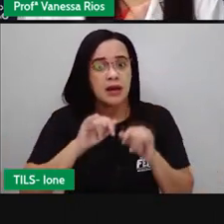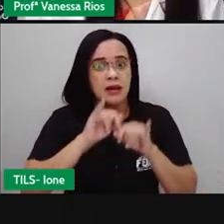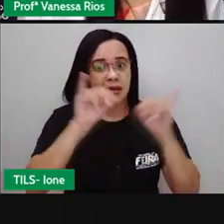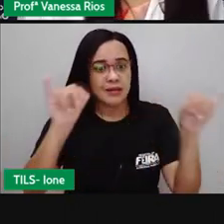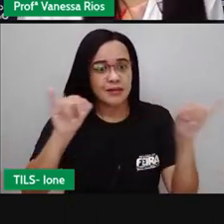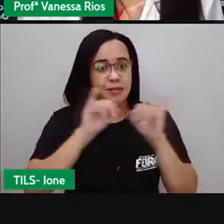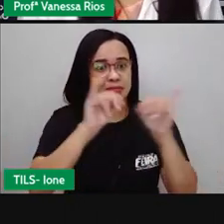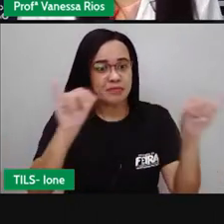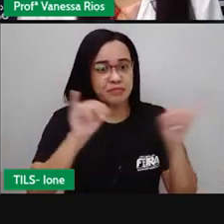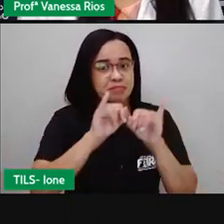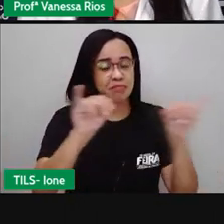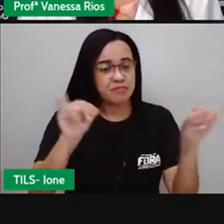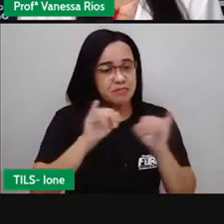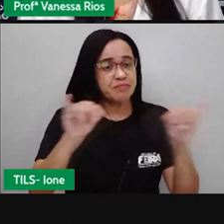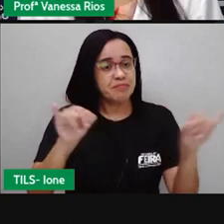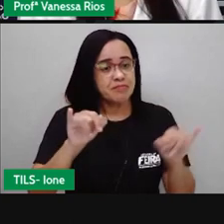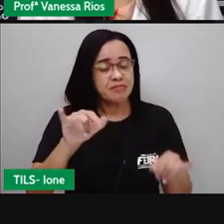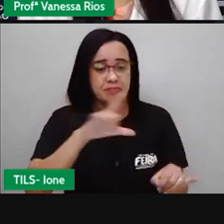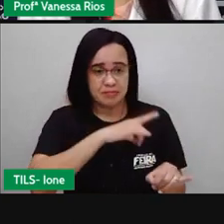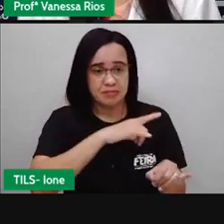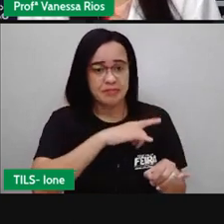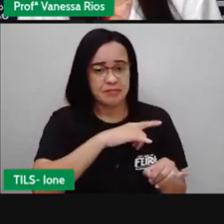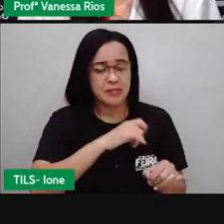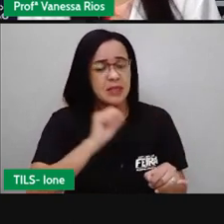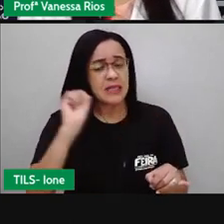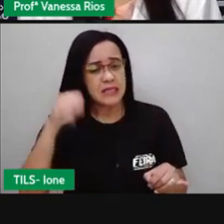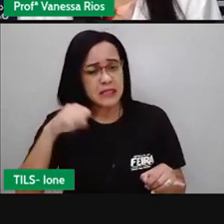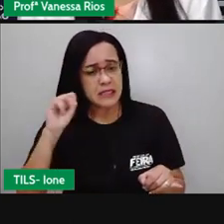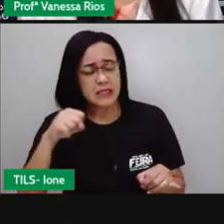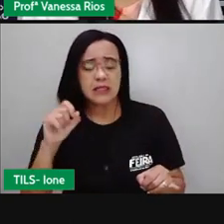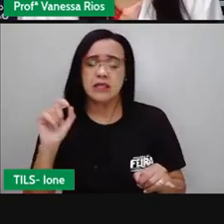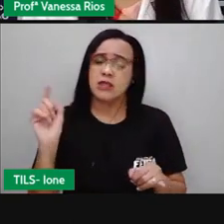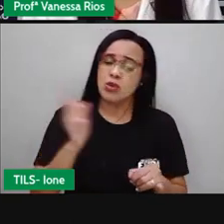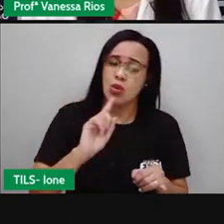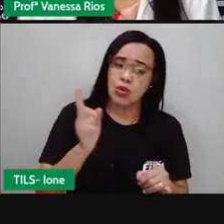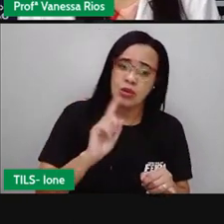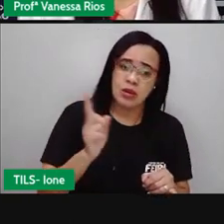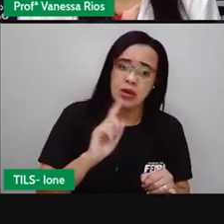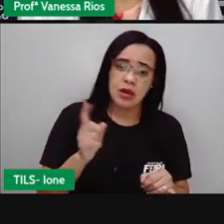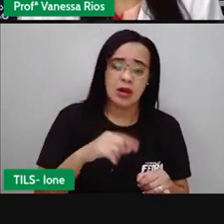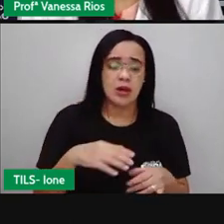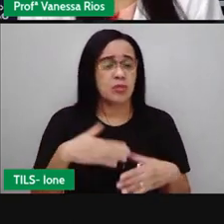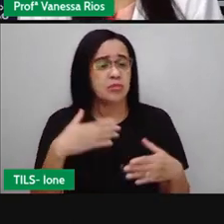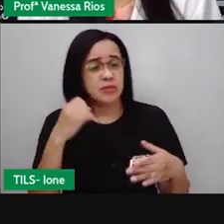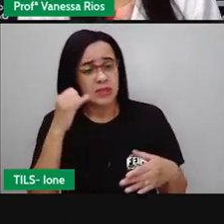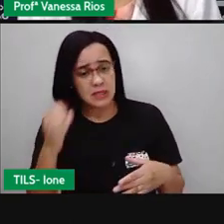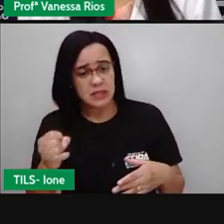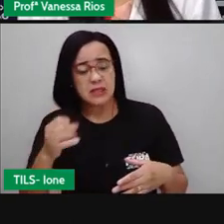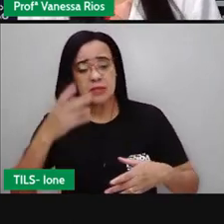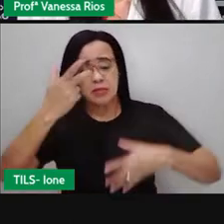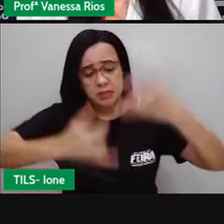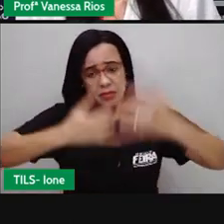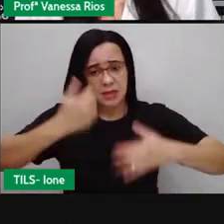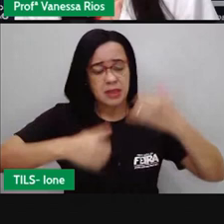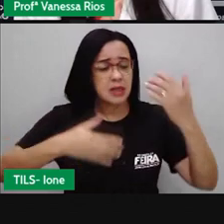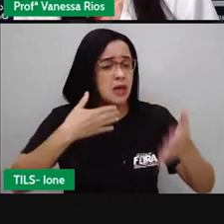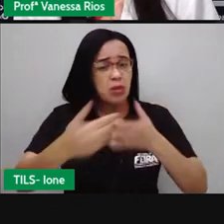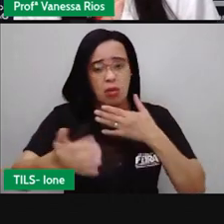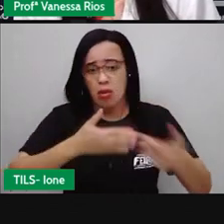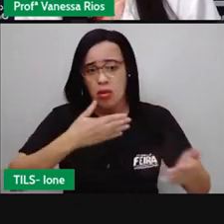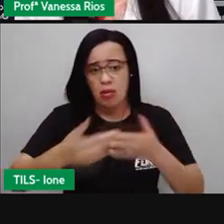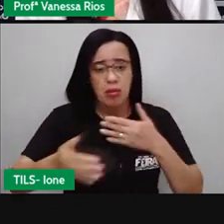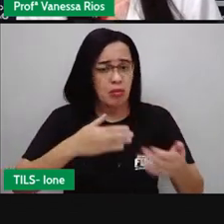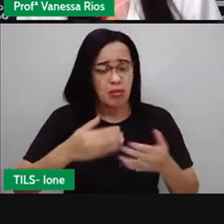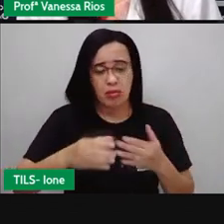Talvez sim, talvez não. Se fosse para falar de qualquer caracol, talvez ele não viraria notícia, não é?